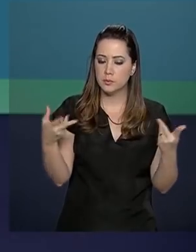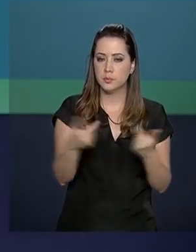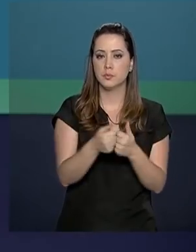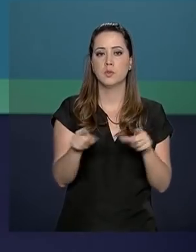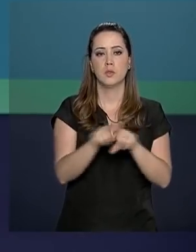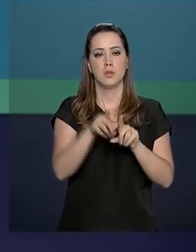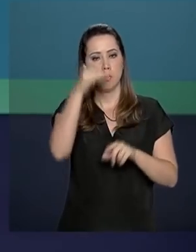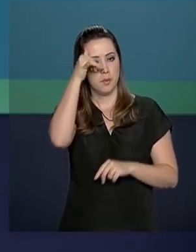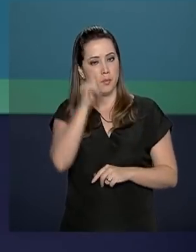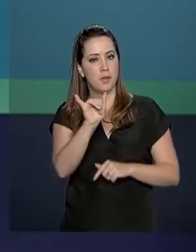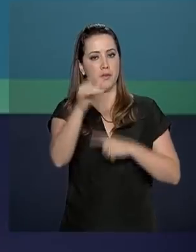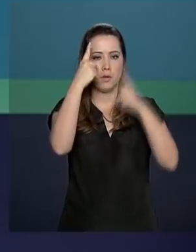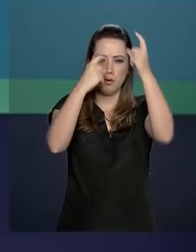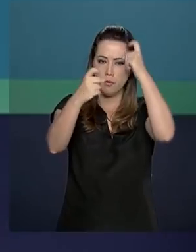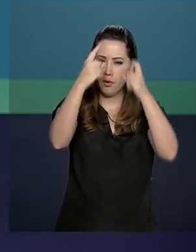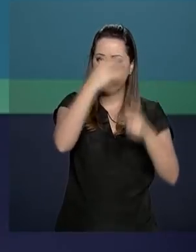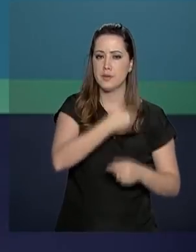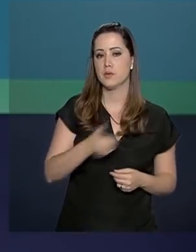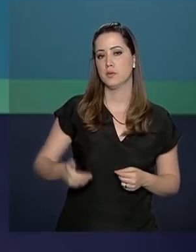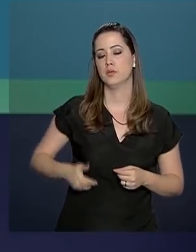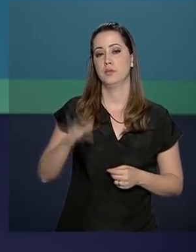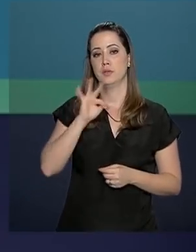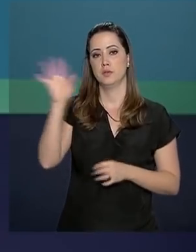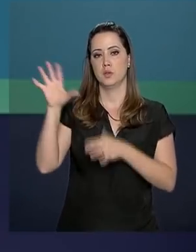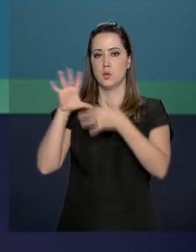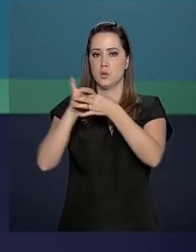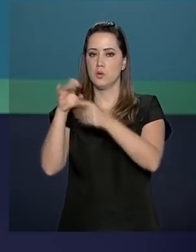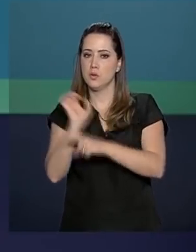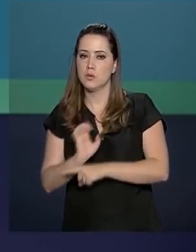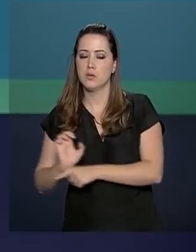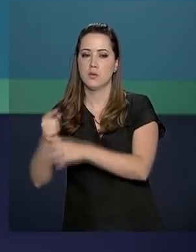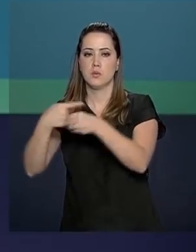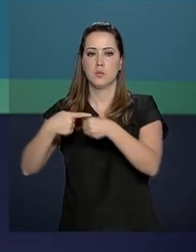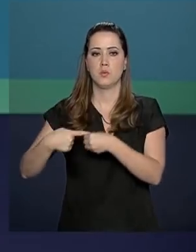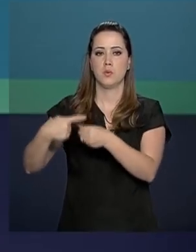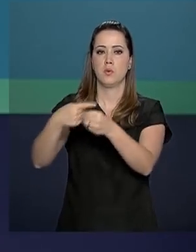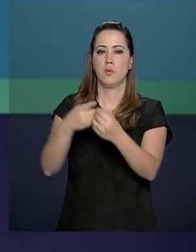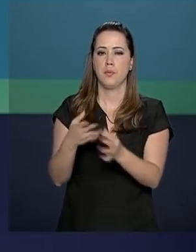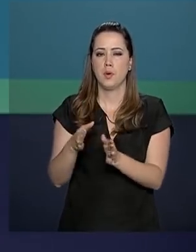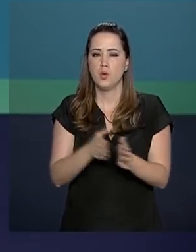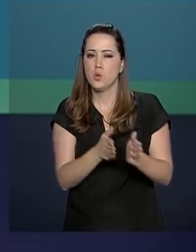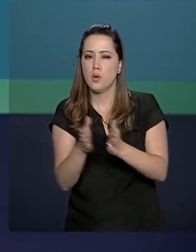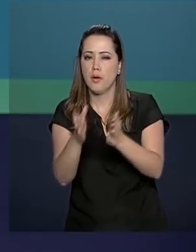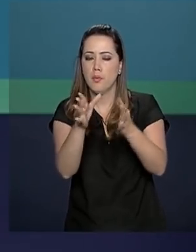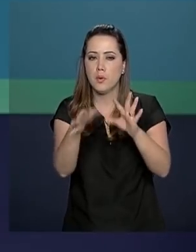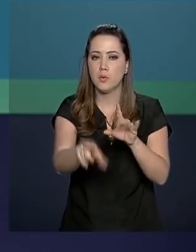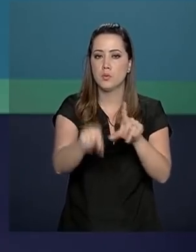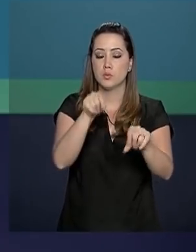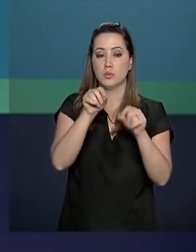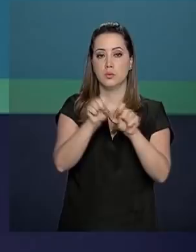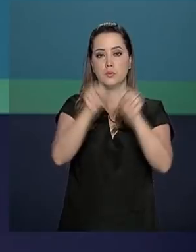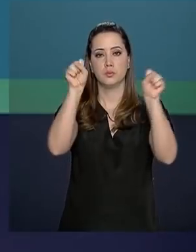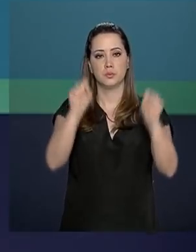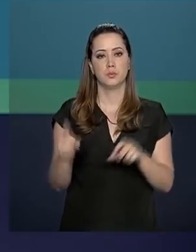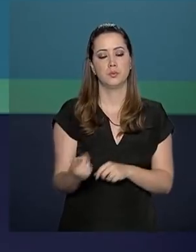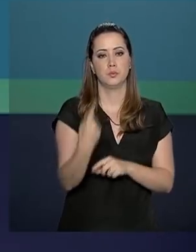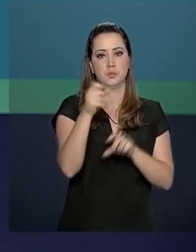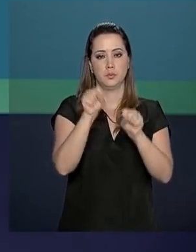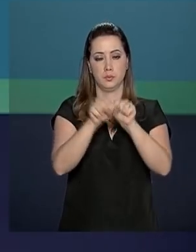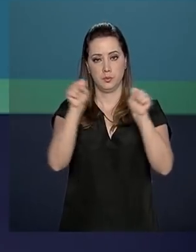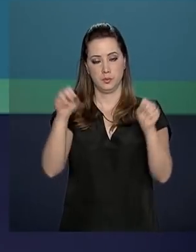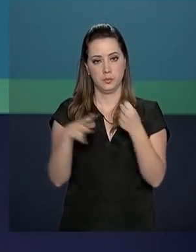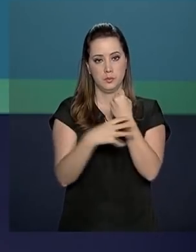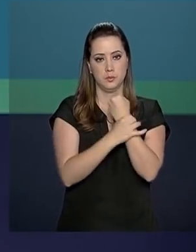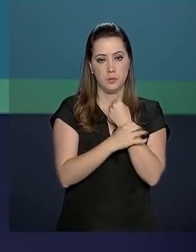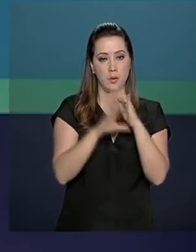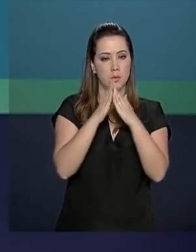também no combate à violência, o governo federal se une a estados e municípios para traçar ações do Sistema Único de Segurança Pública.